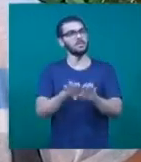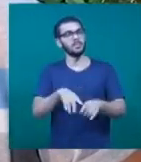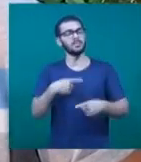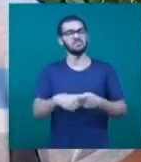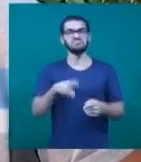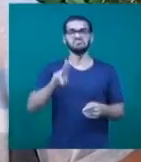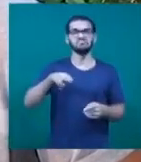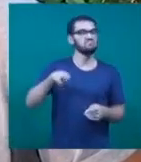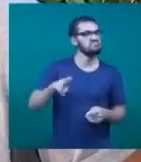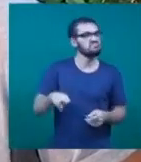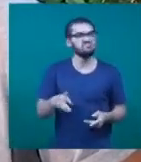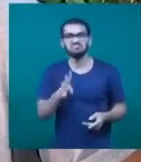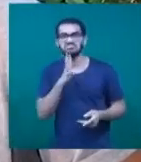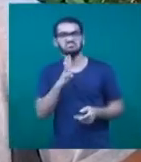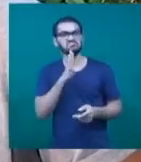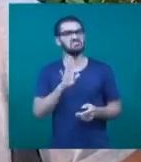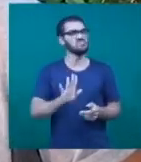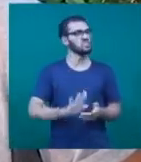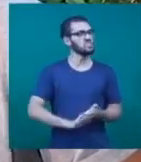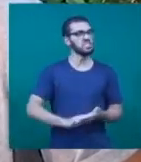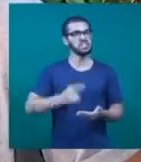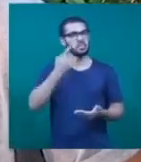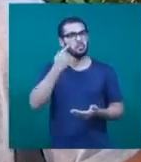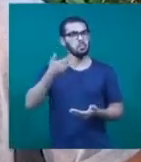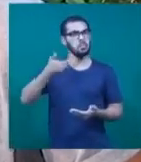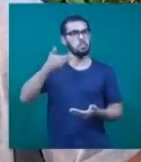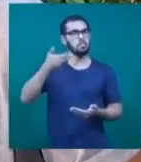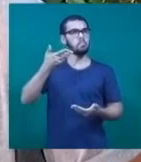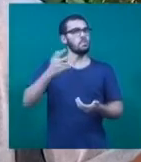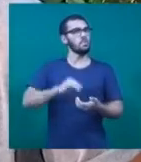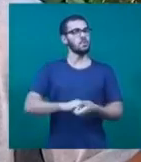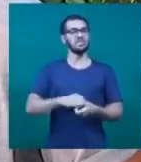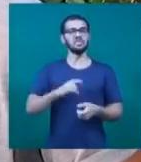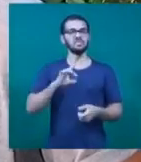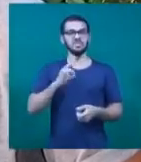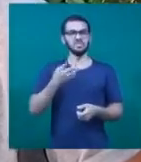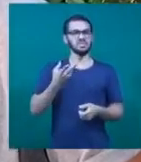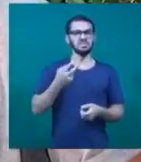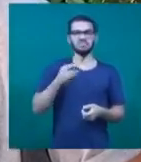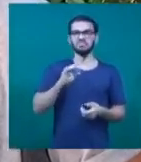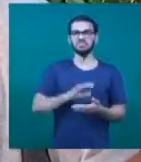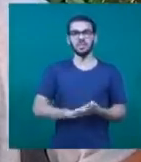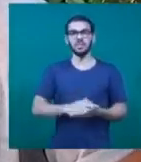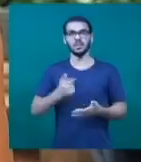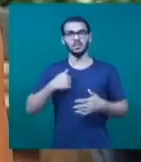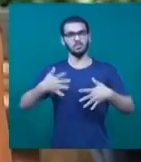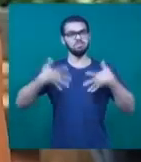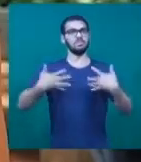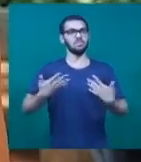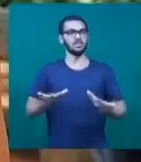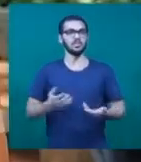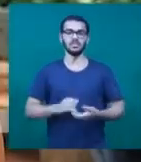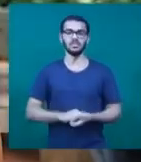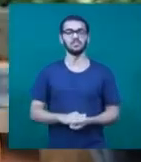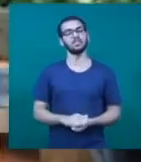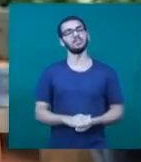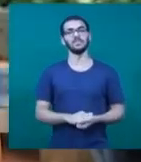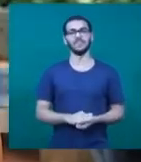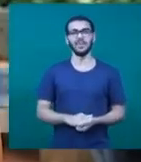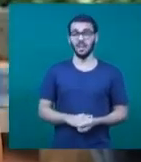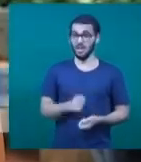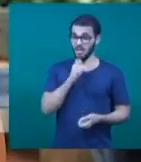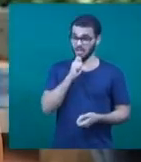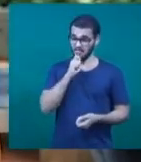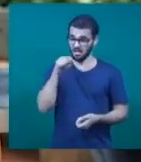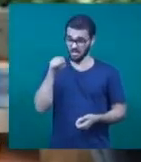ouvido falar sobre pressão ocular, pra mim era só outro tipo de pressão, então eu dei uma assustada. Este ainda não é o caso do